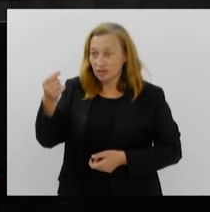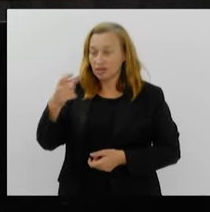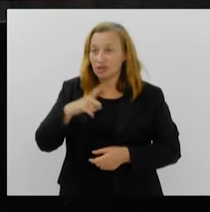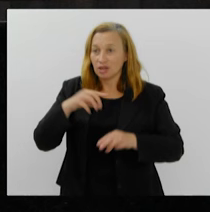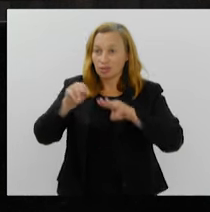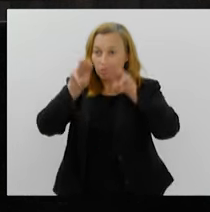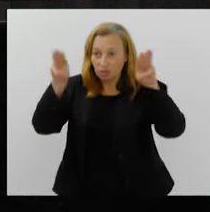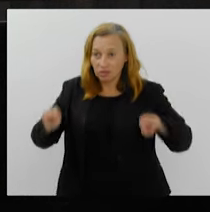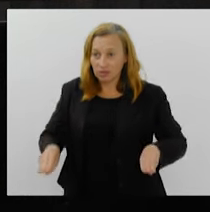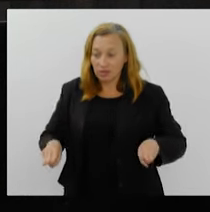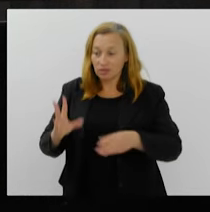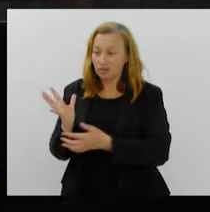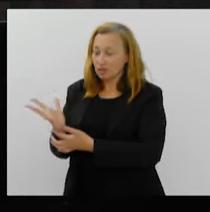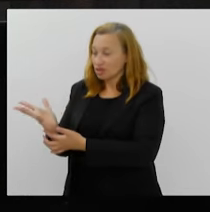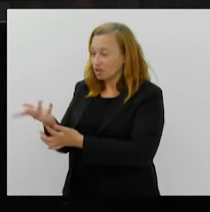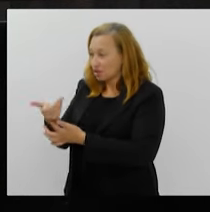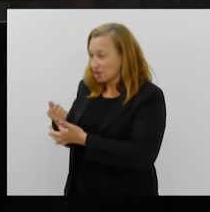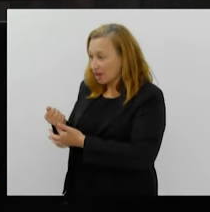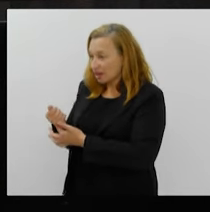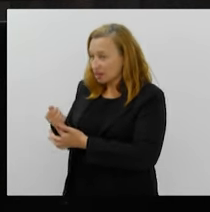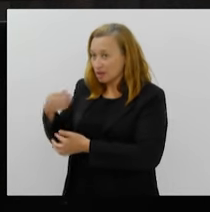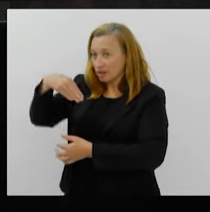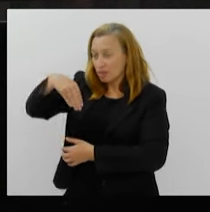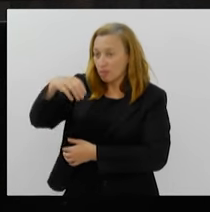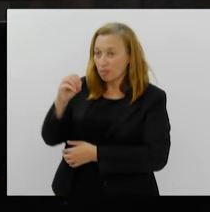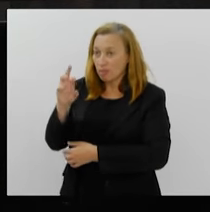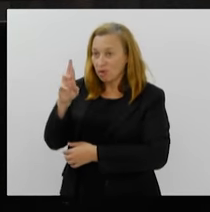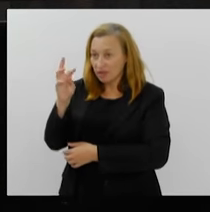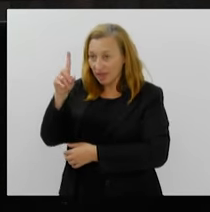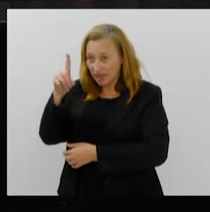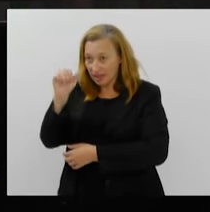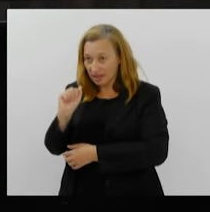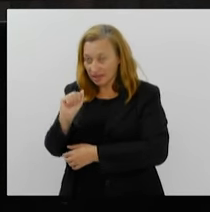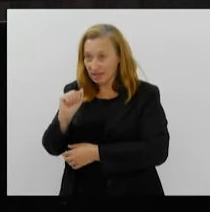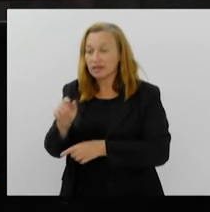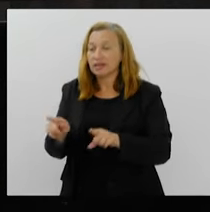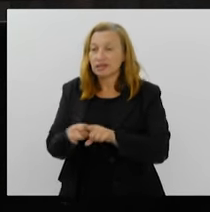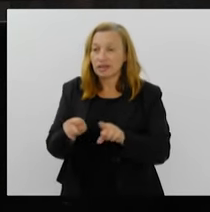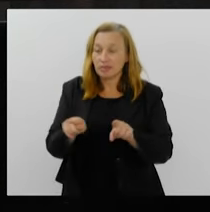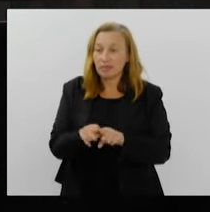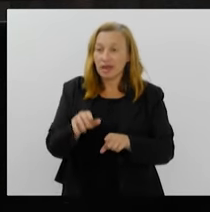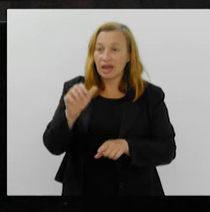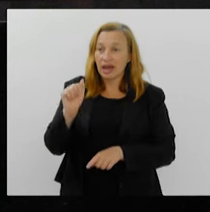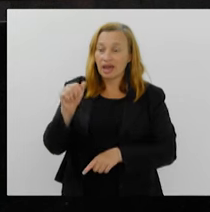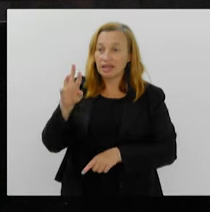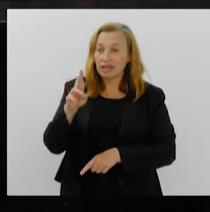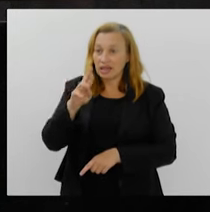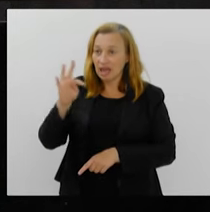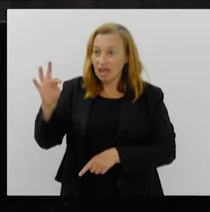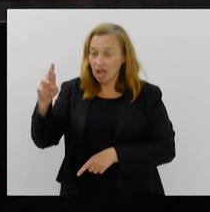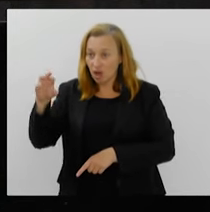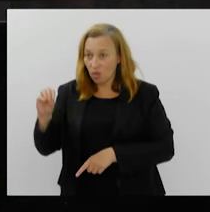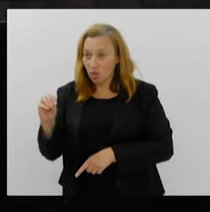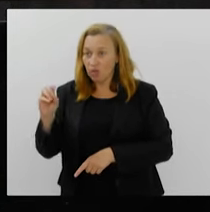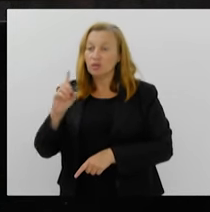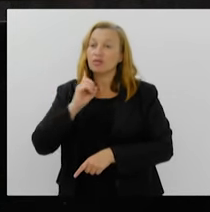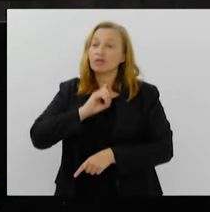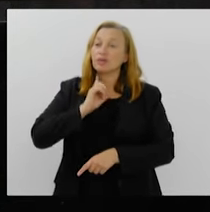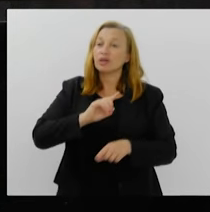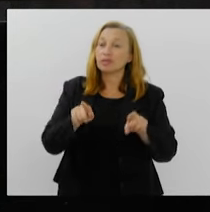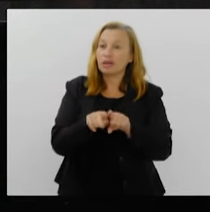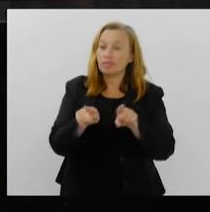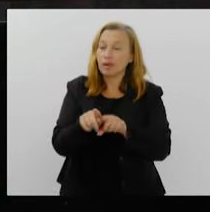de Arte Moderna, que no início do Aterro do Flamengo. O aeroporto Santos Dumont não funcionará,